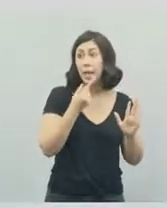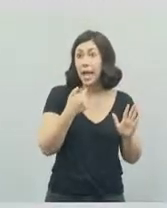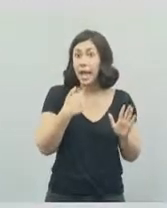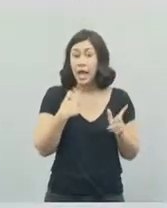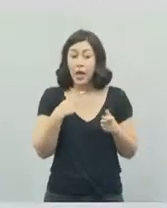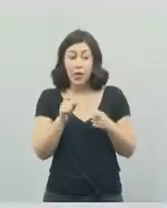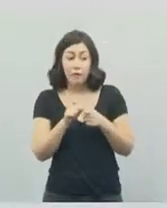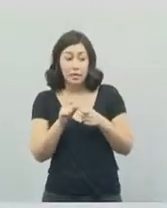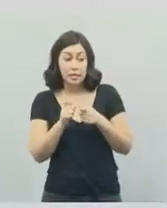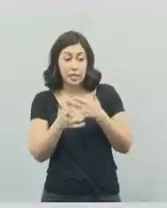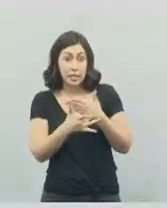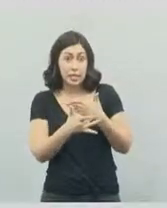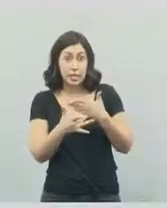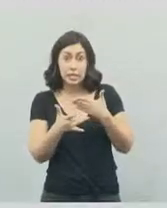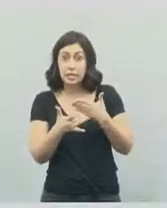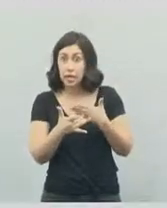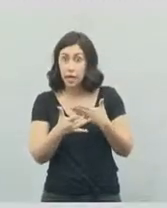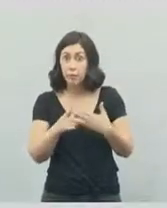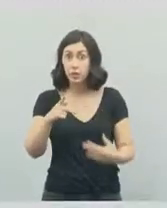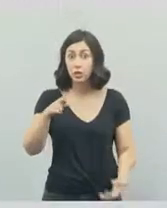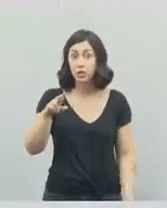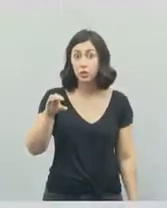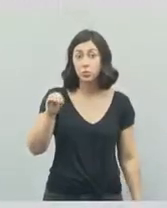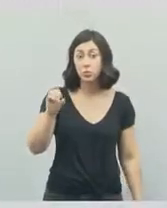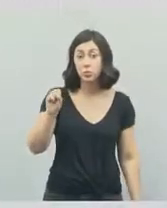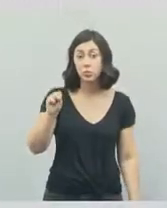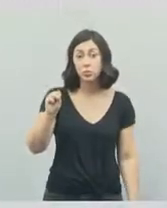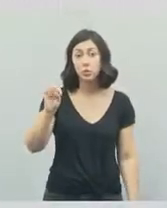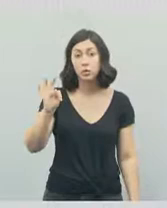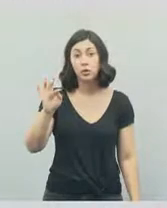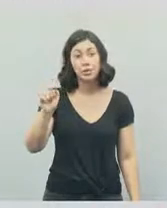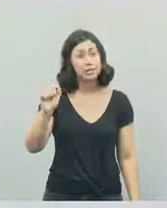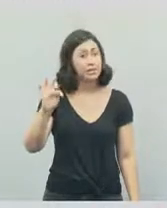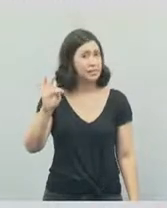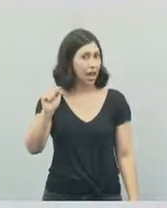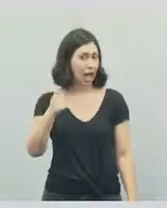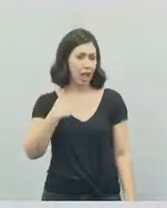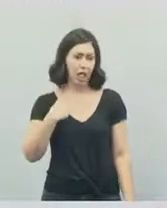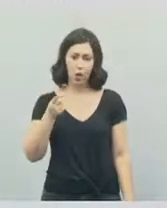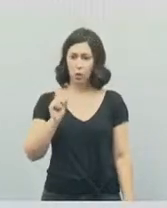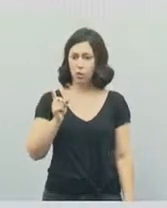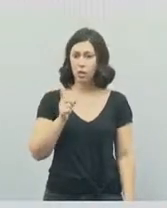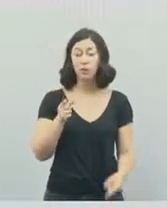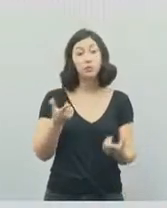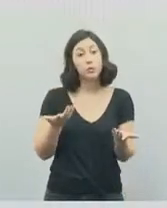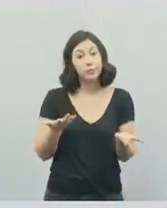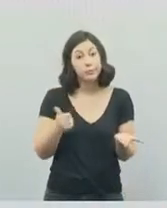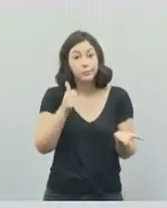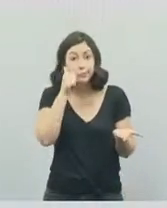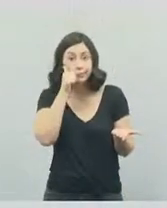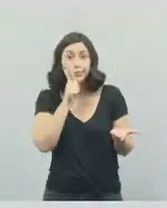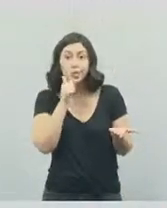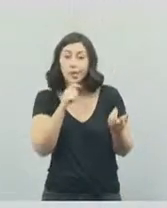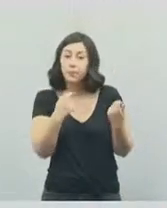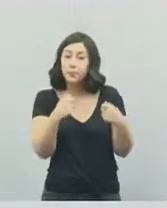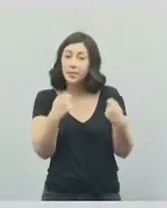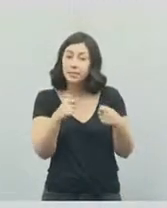fazer o exame de próstata. Eu sou homem. Assim como a mulher tem o exame